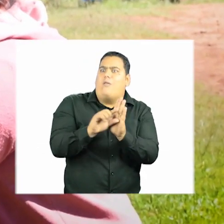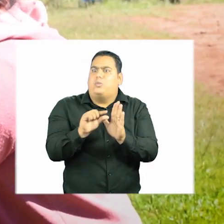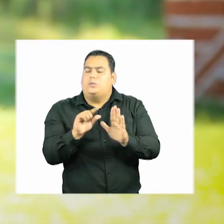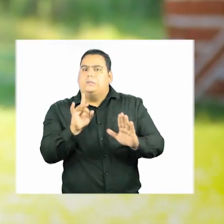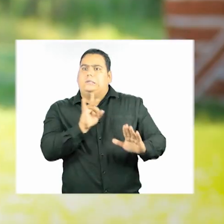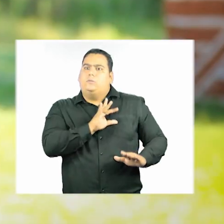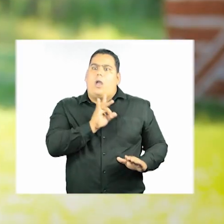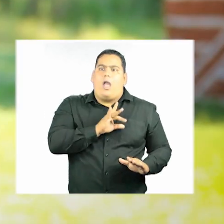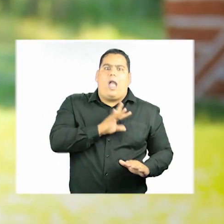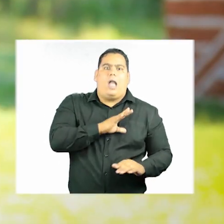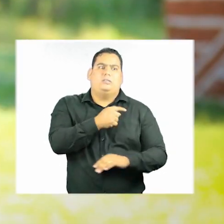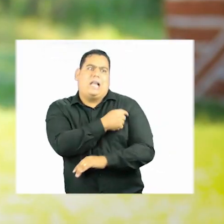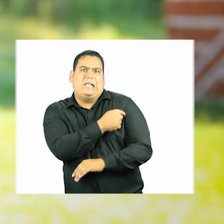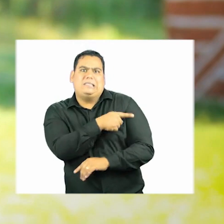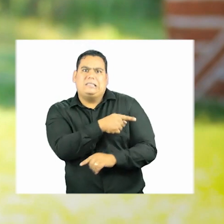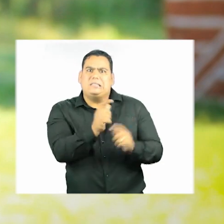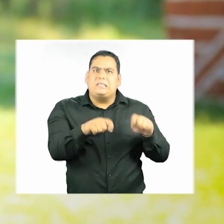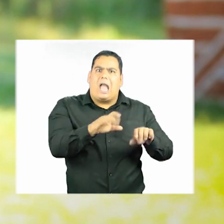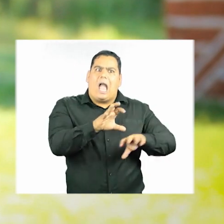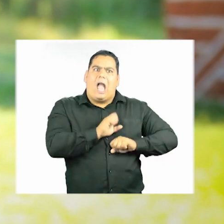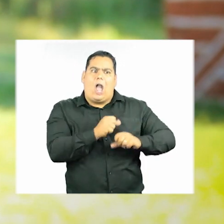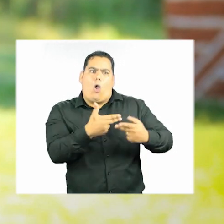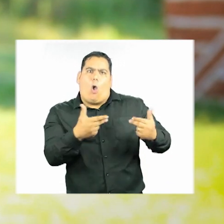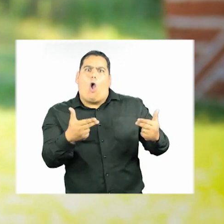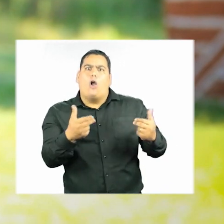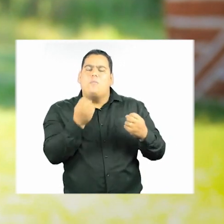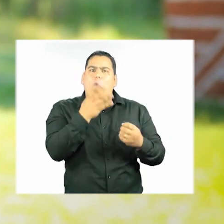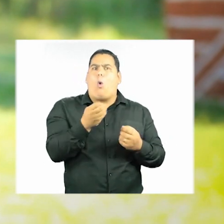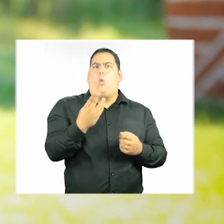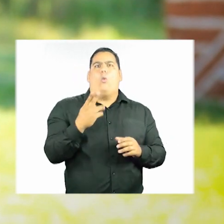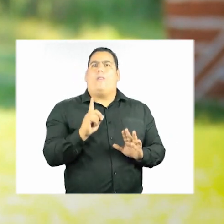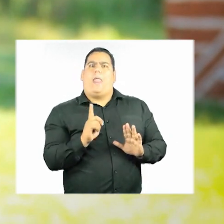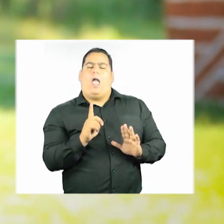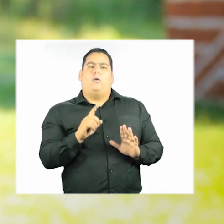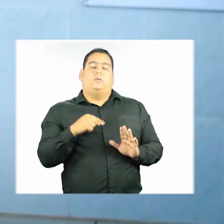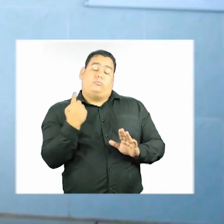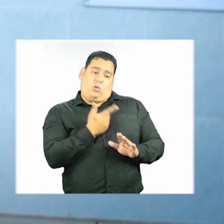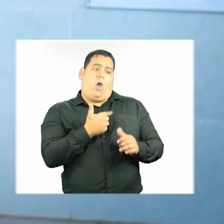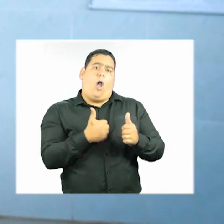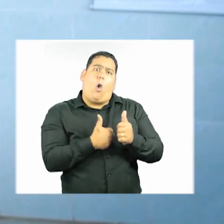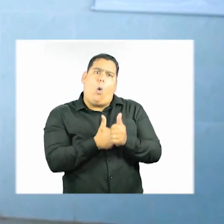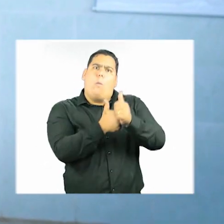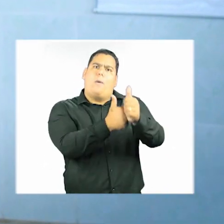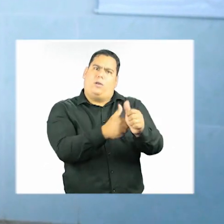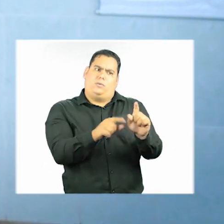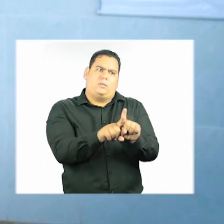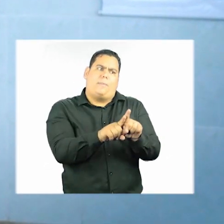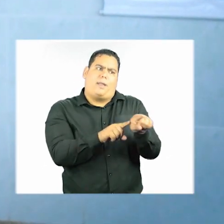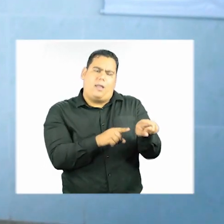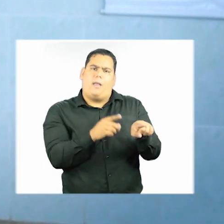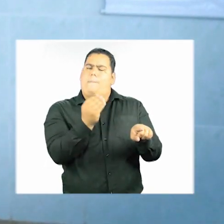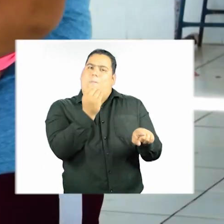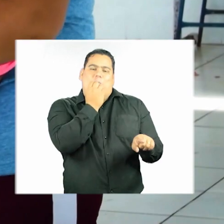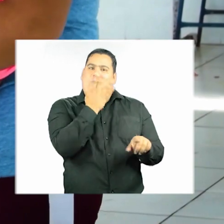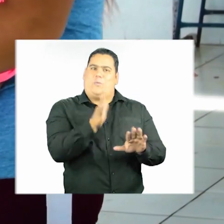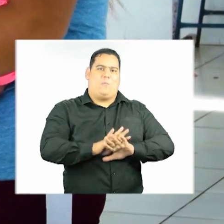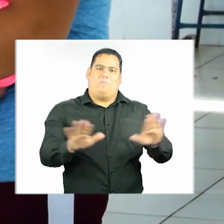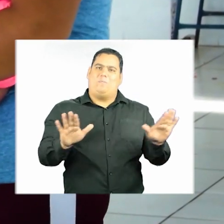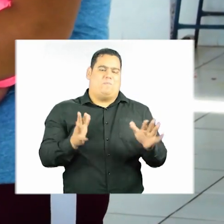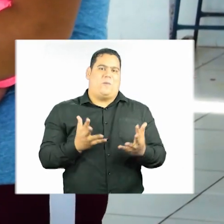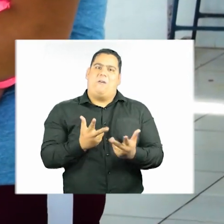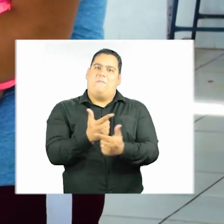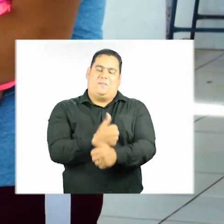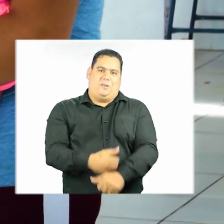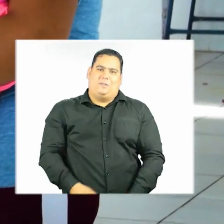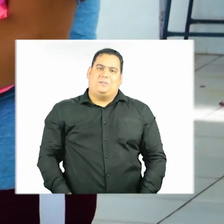chegavam aos pouquinhos, com medo que a vacina talvez não fosse fazer um efeito legal. E a gente está acompanhando isso. Foi